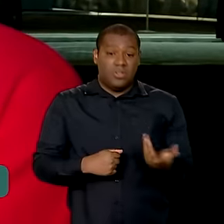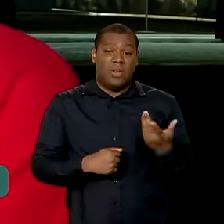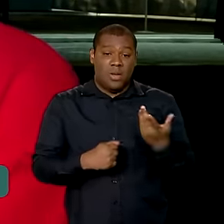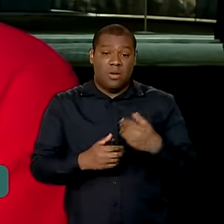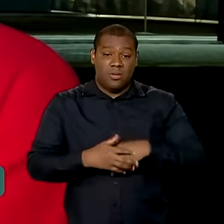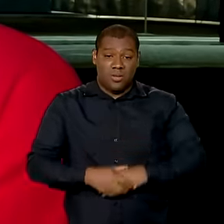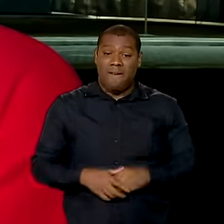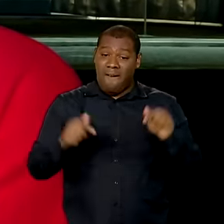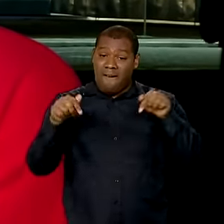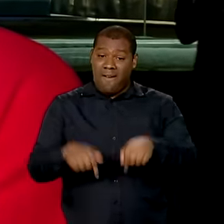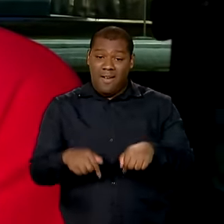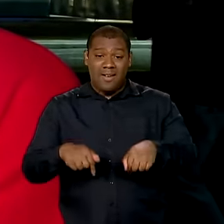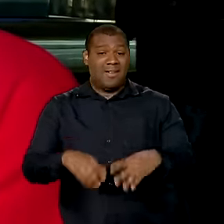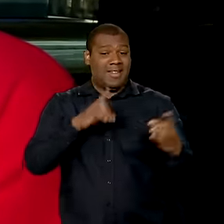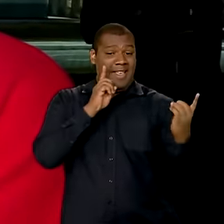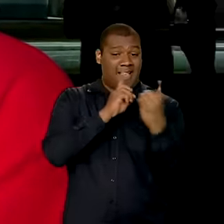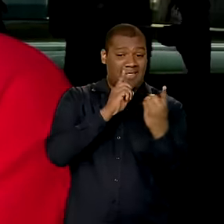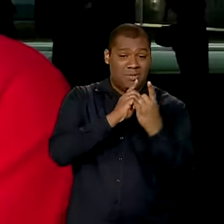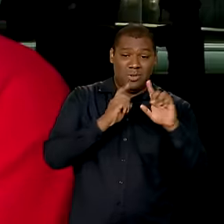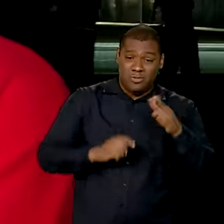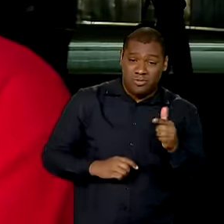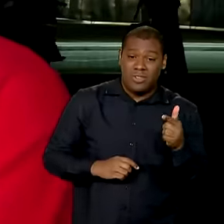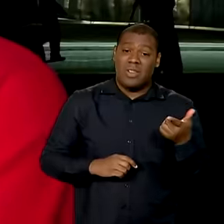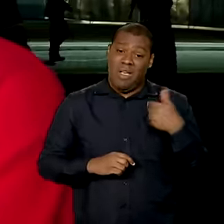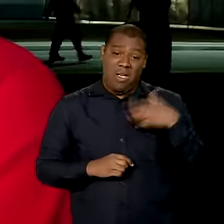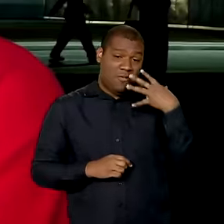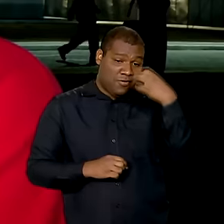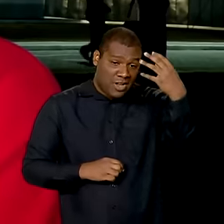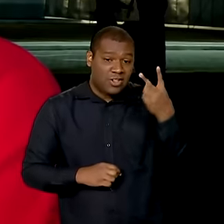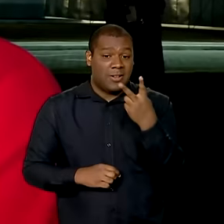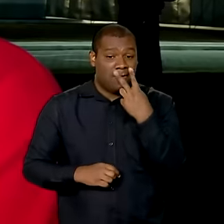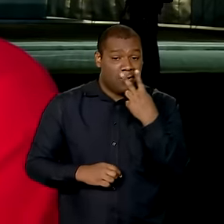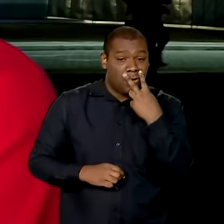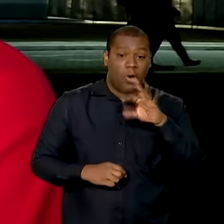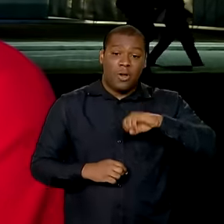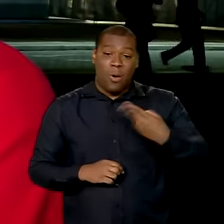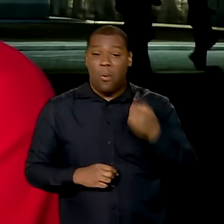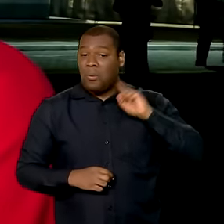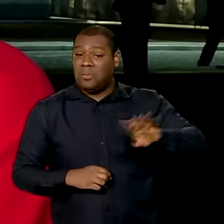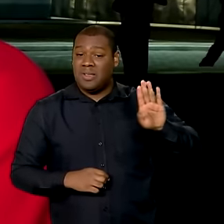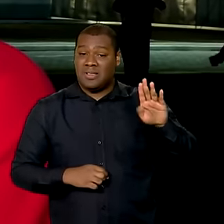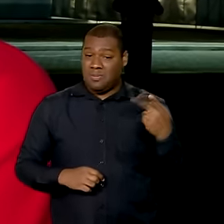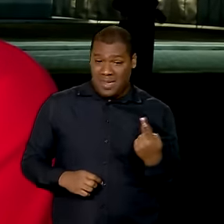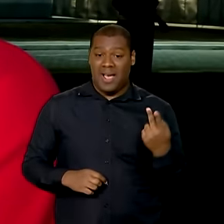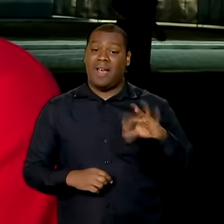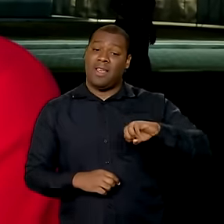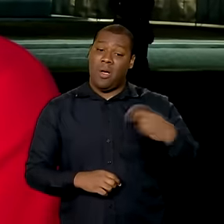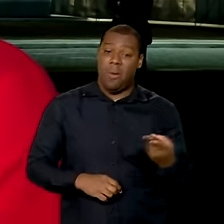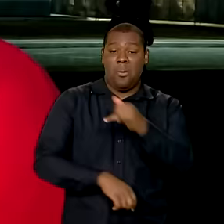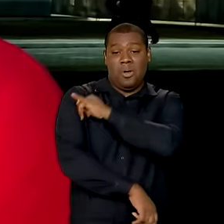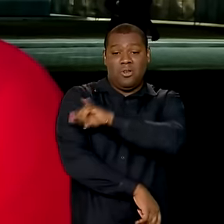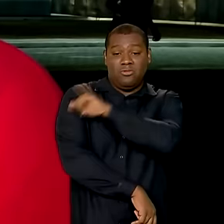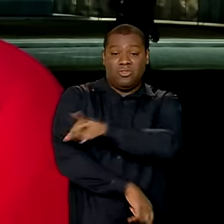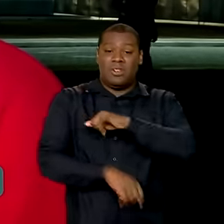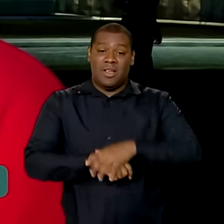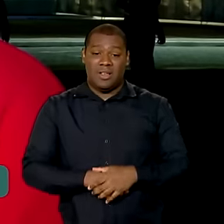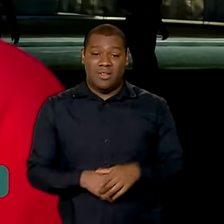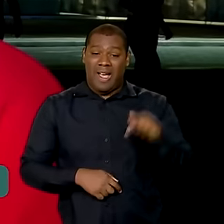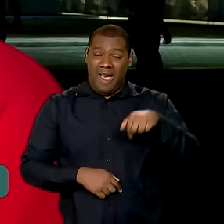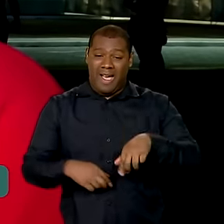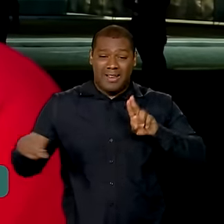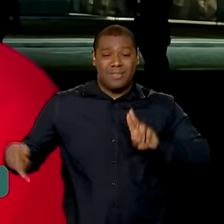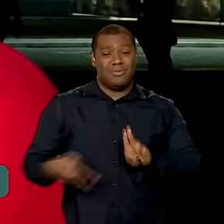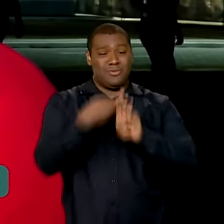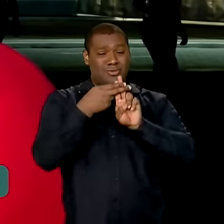saúde. Você tinha que sair para Vitória, Belo Horizonte ou Rio de Janeiro, senão você morria. A saúde do estado não tinha, o SUSA que era